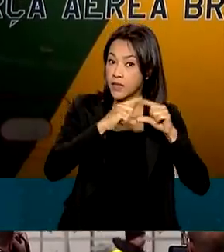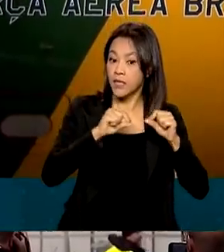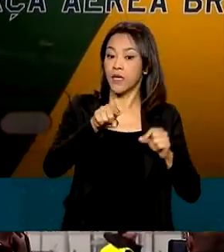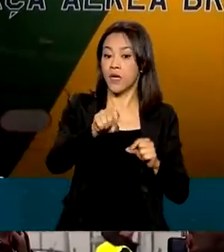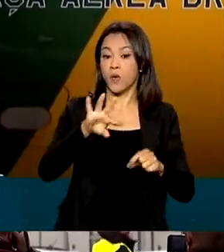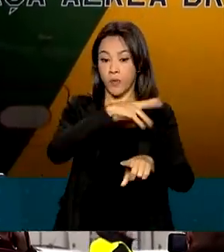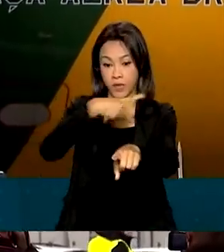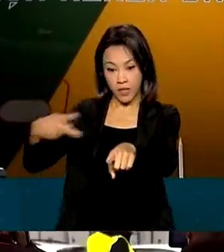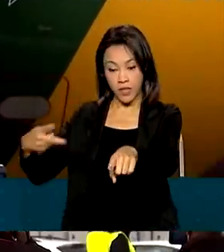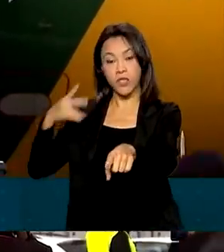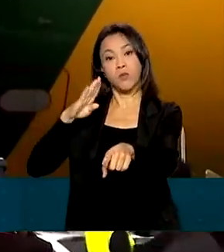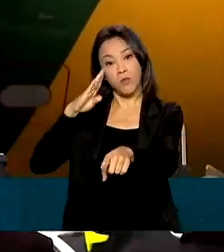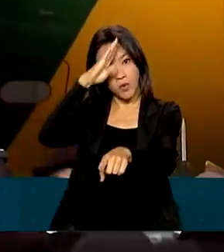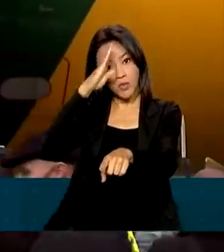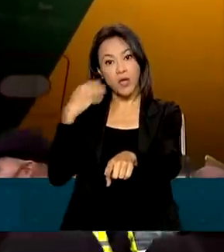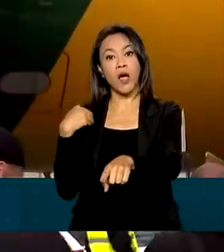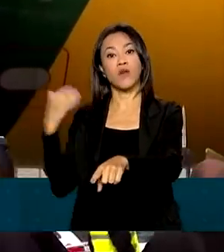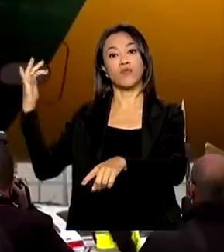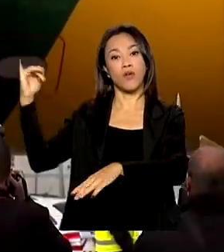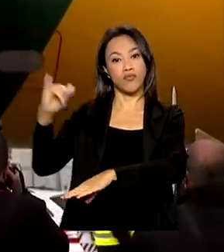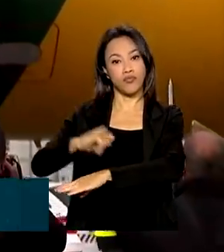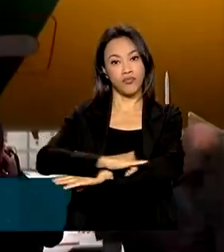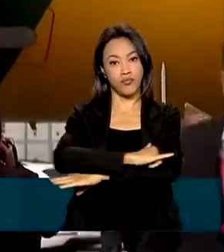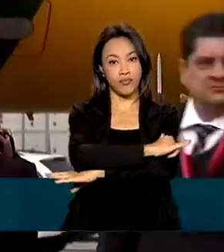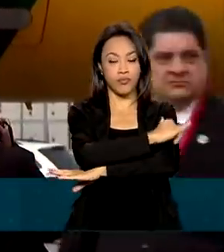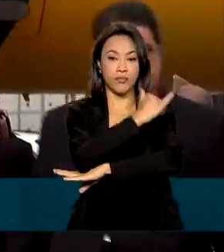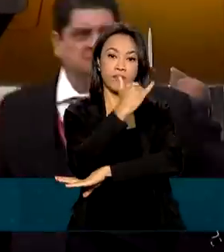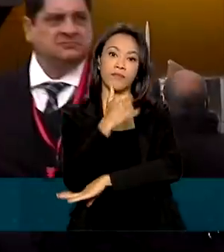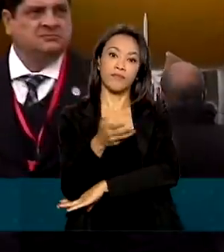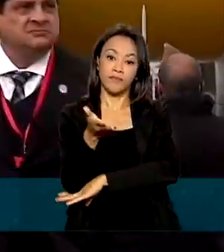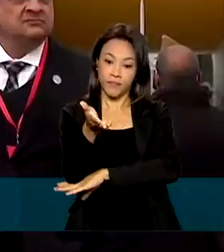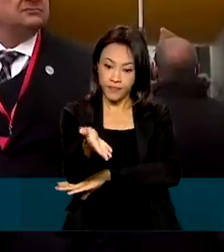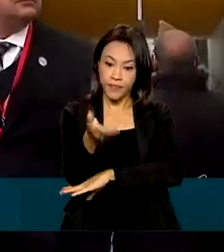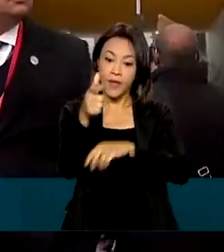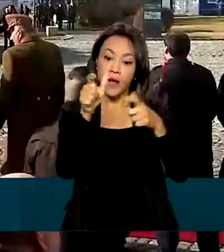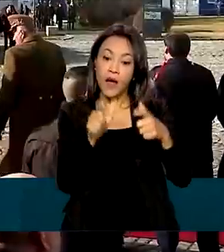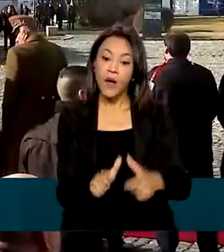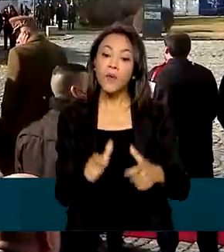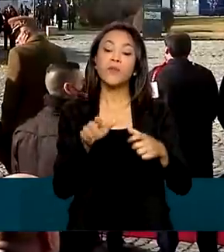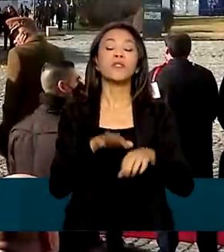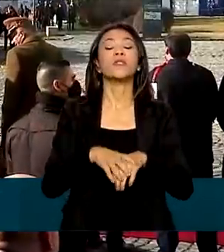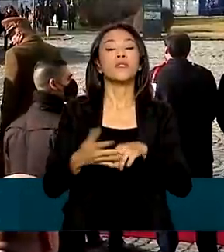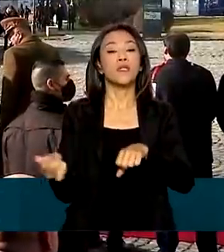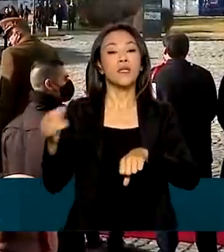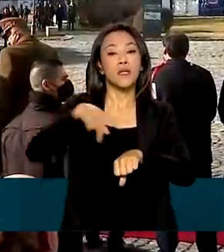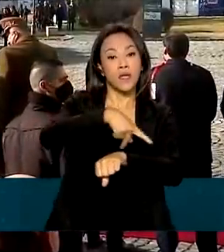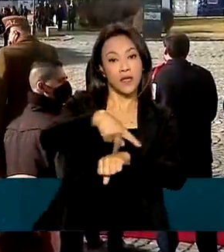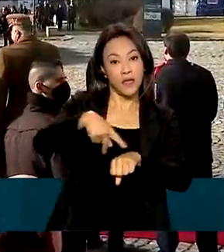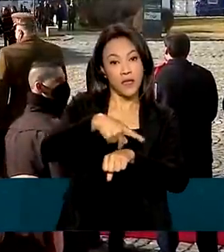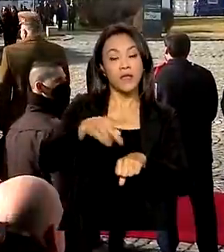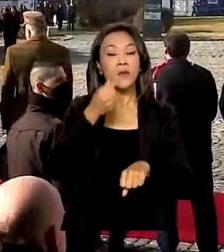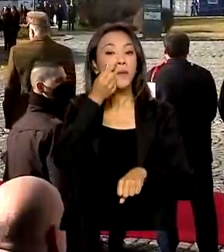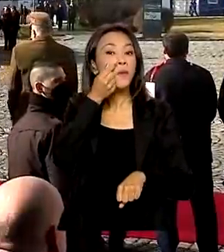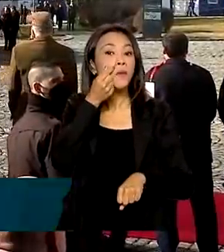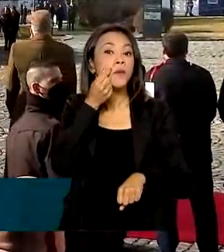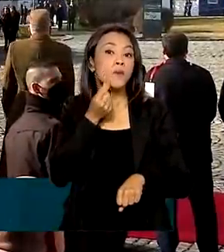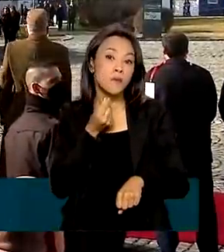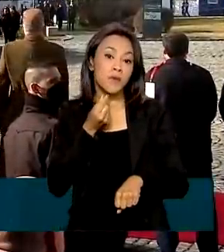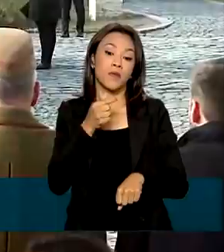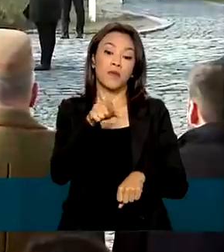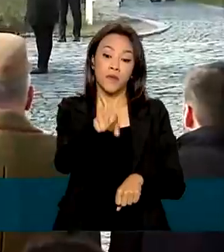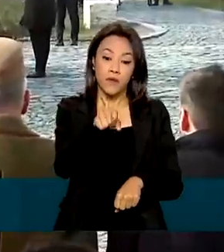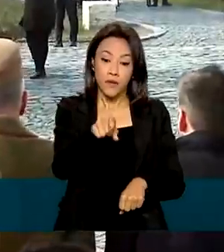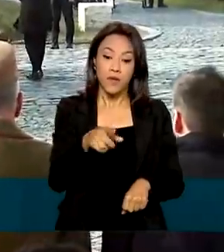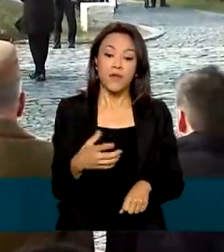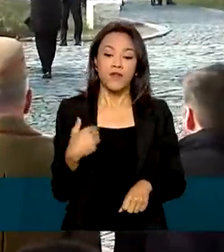Bolsonaro desembarcou no aeroporto de Budapeste, capital da Hungria. No Palácio Sandor, residência oficial,